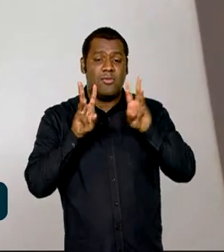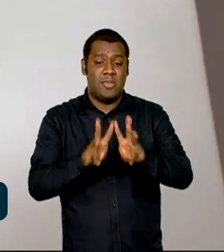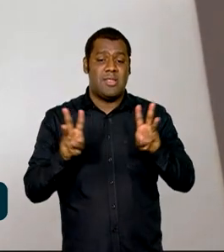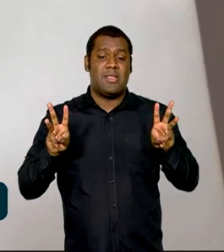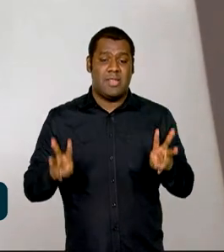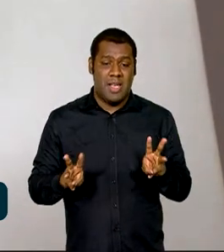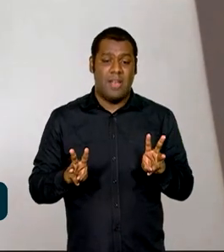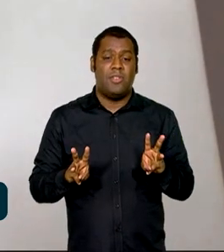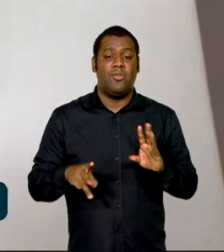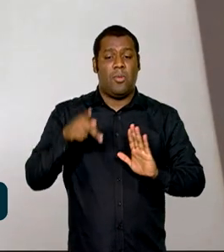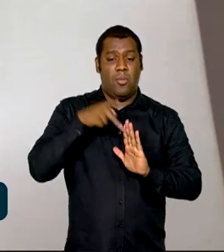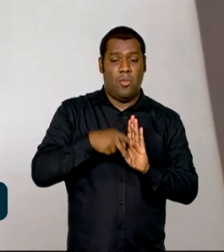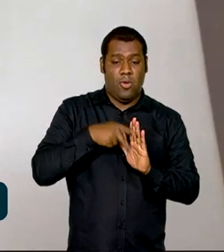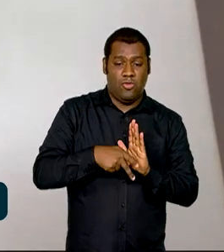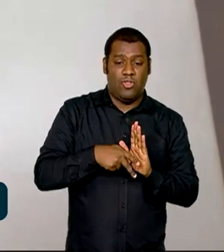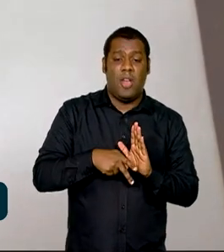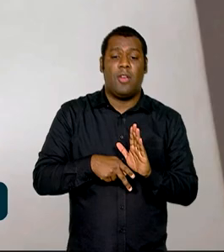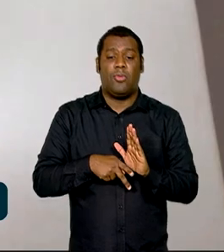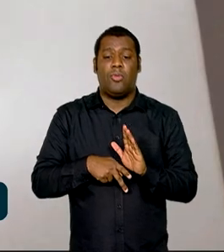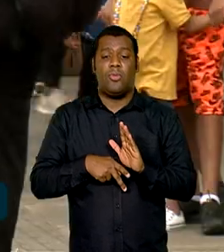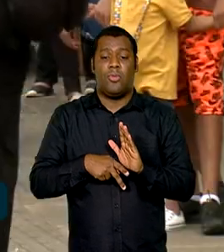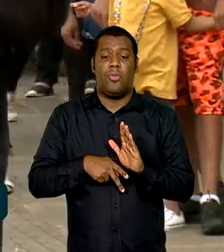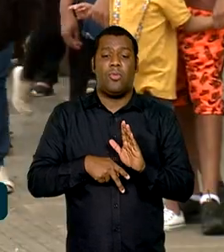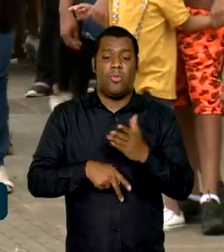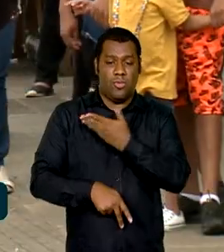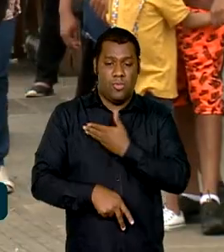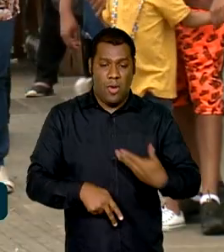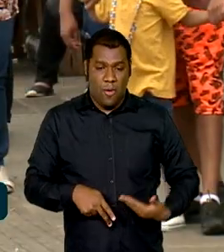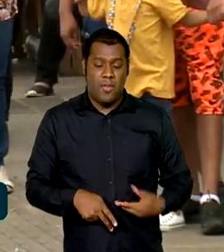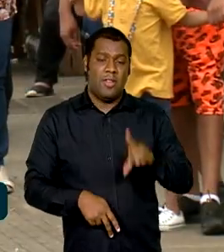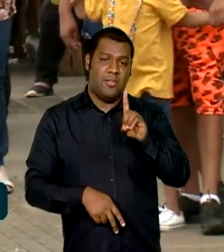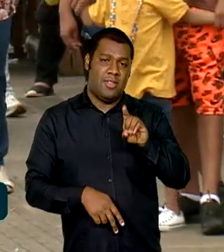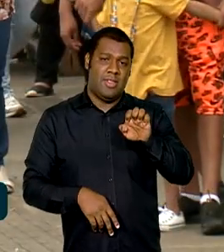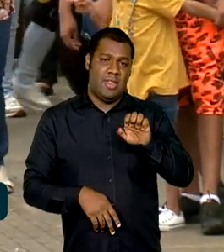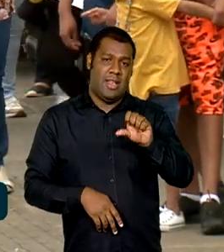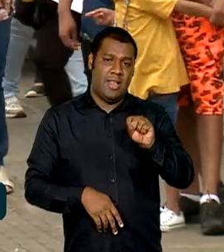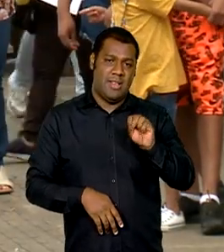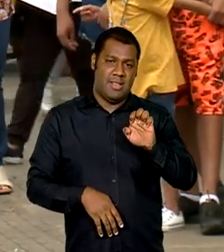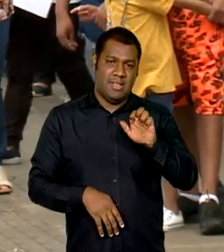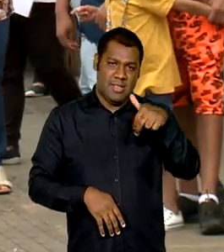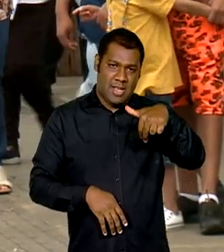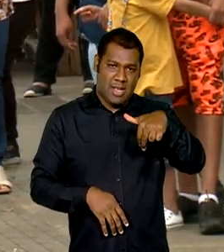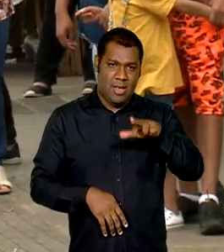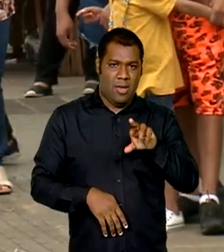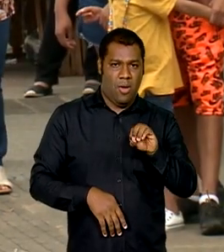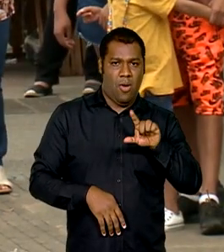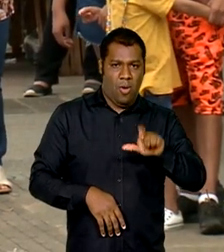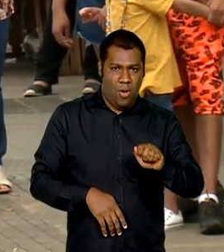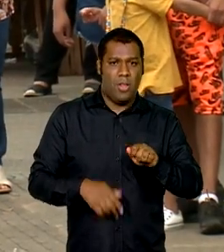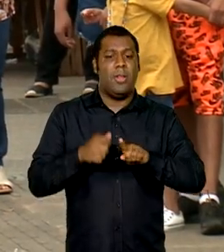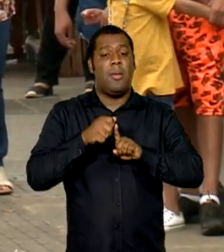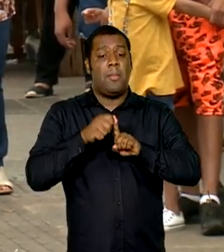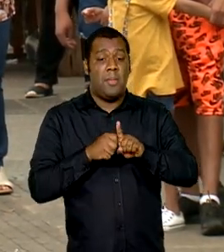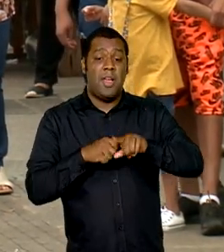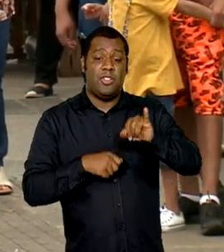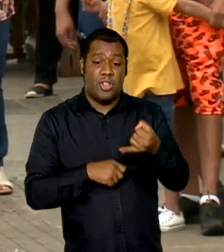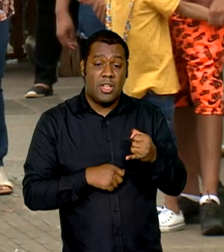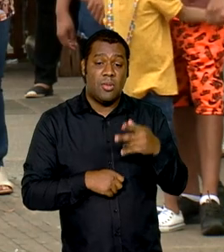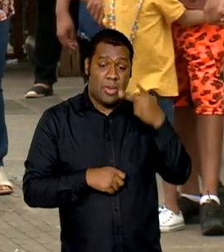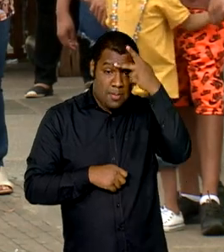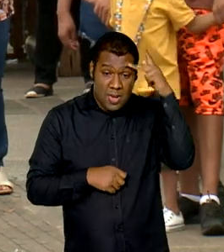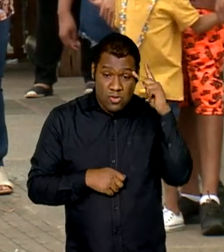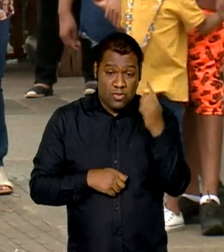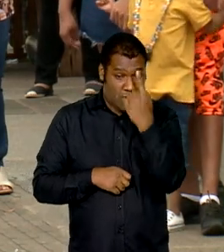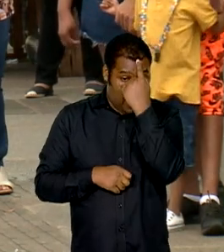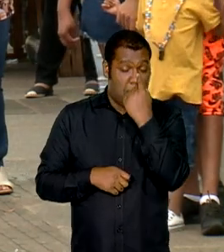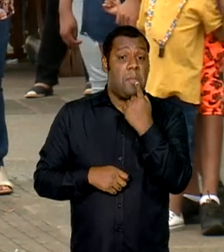plataforma do governo onde tem a renegociação. Para ampliar os atendimentos, desde janeiro, pessoas com perfil bronze